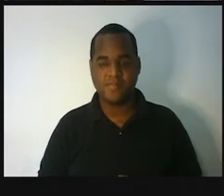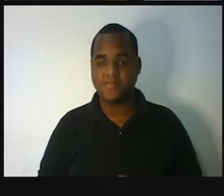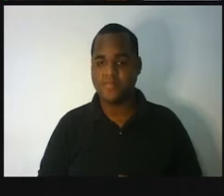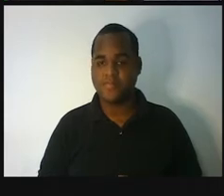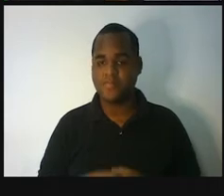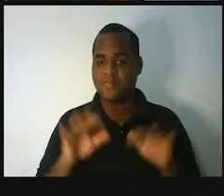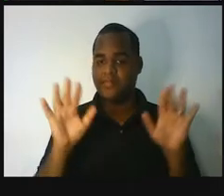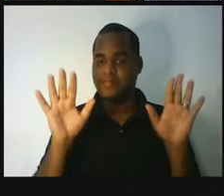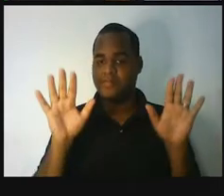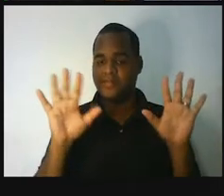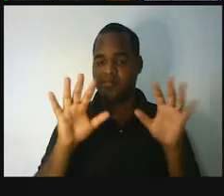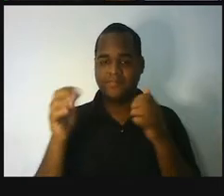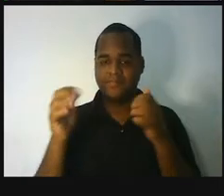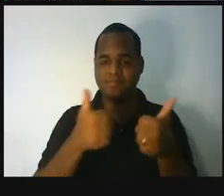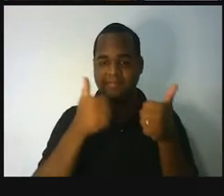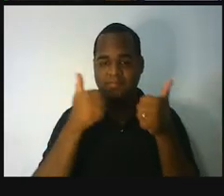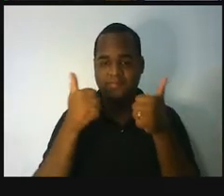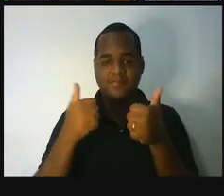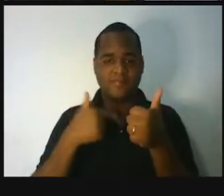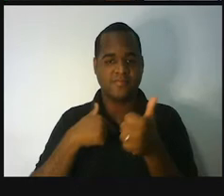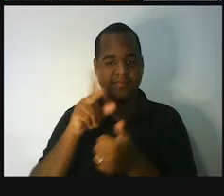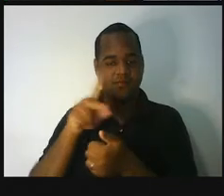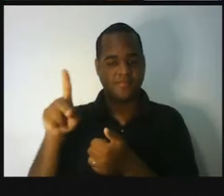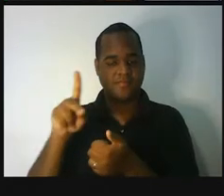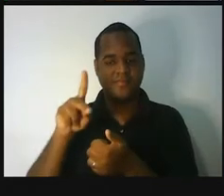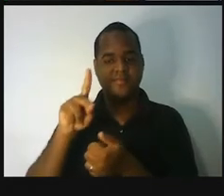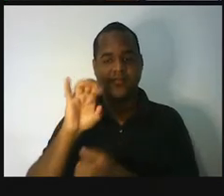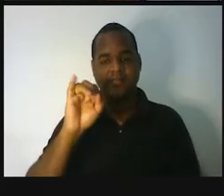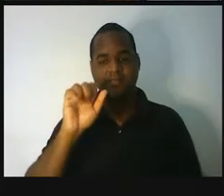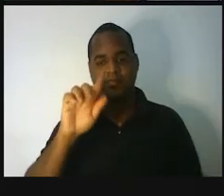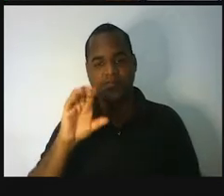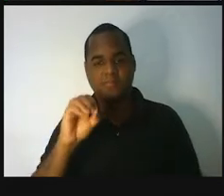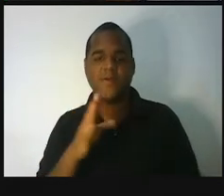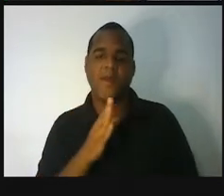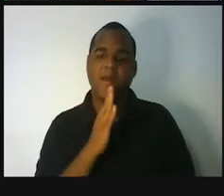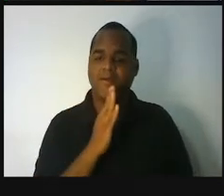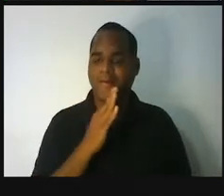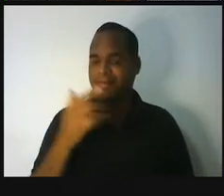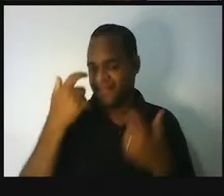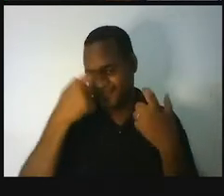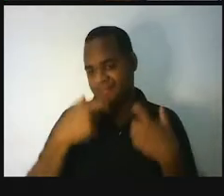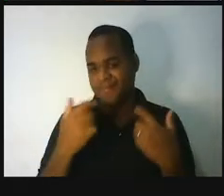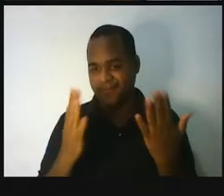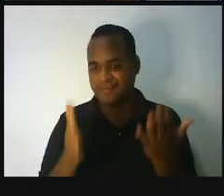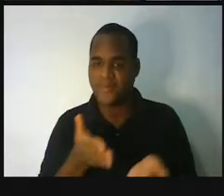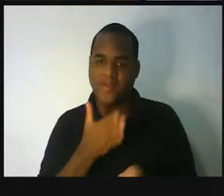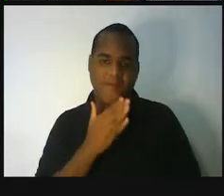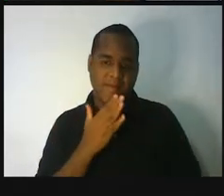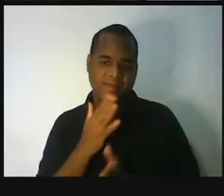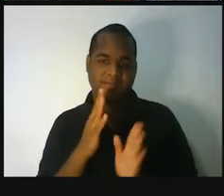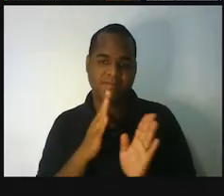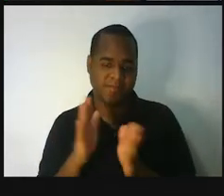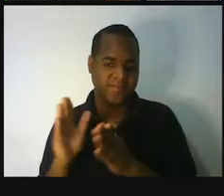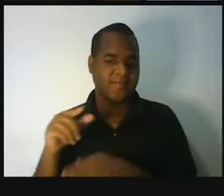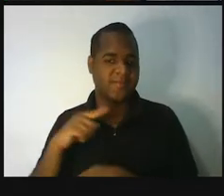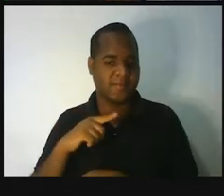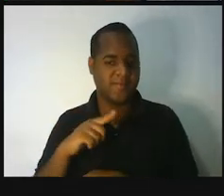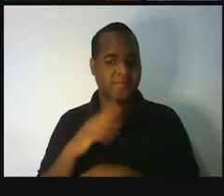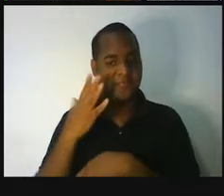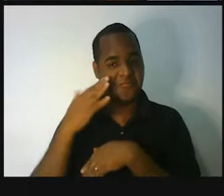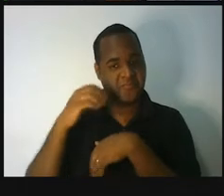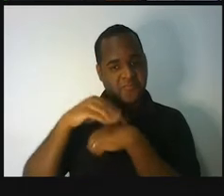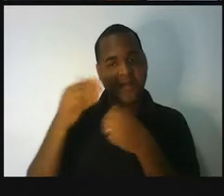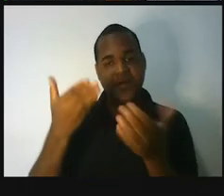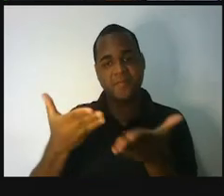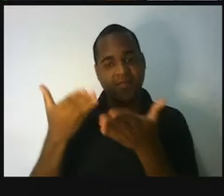Olá, eu sou o professor Iago Ramos, você já deve me conhecer a essa altura. Seja bem-vindo ao